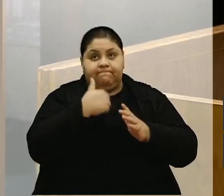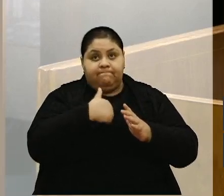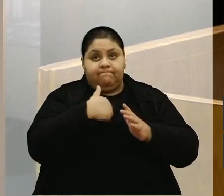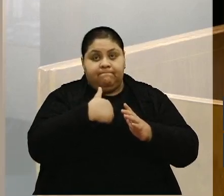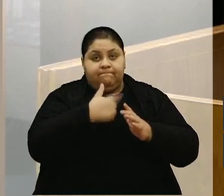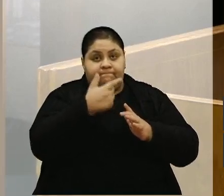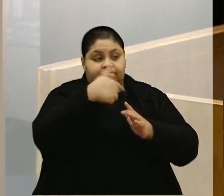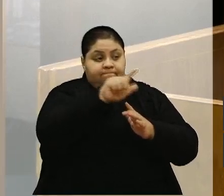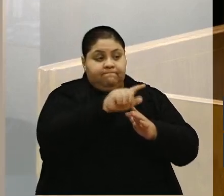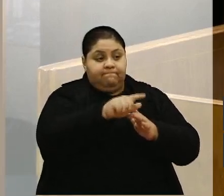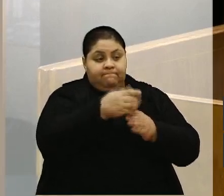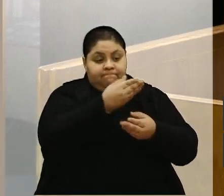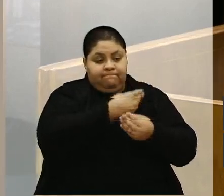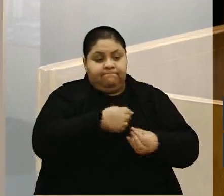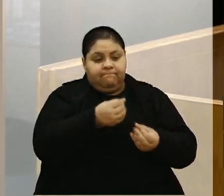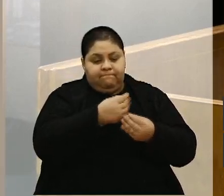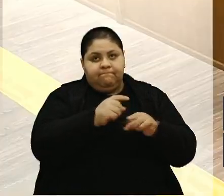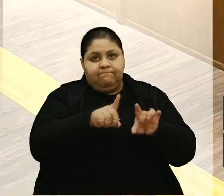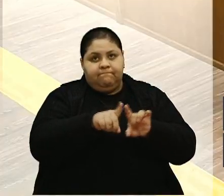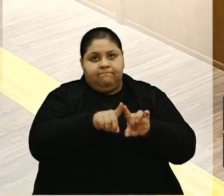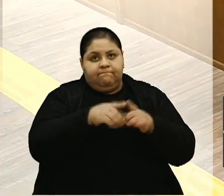lá me sensibilizar pela causa.